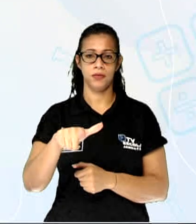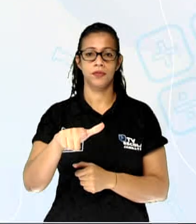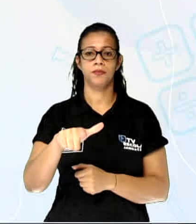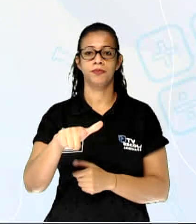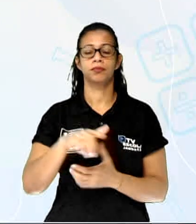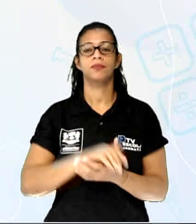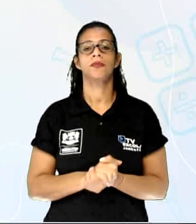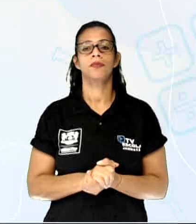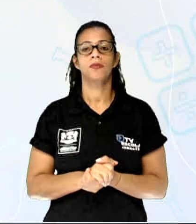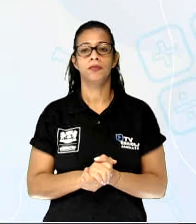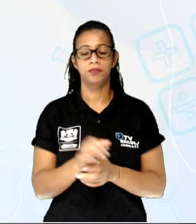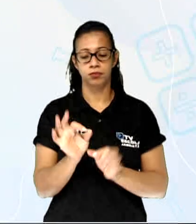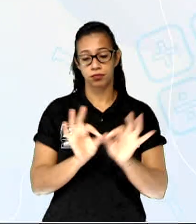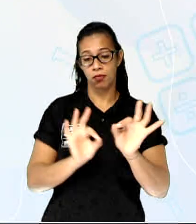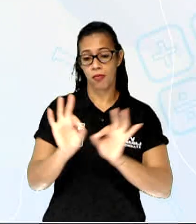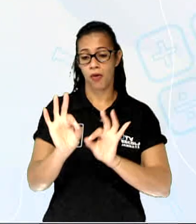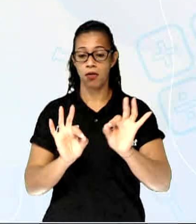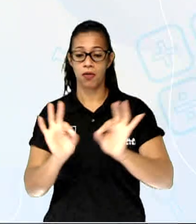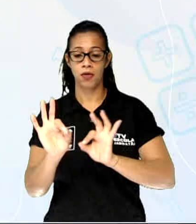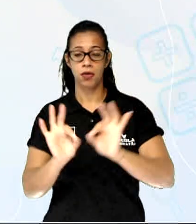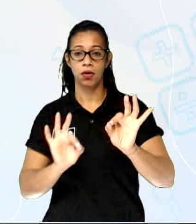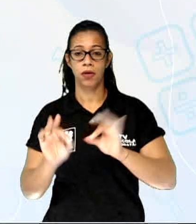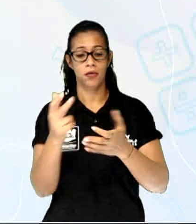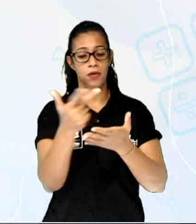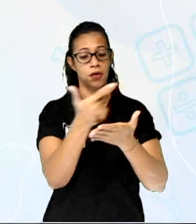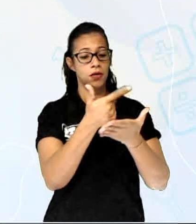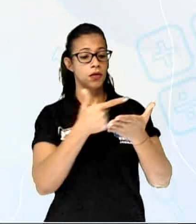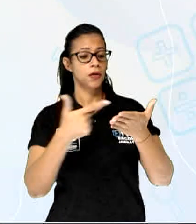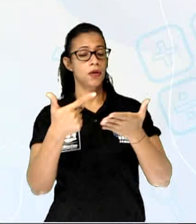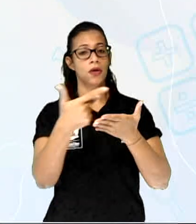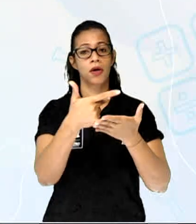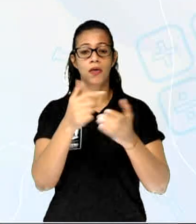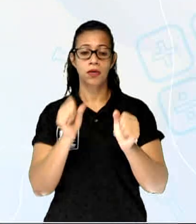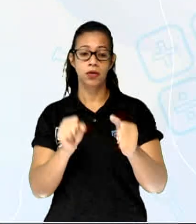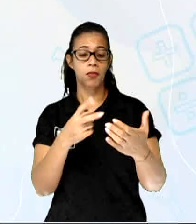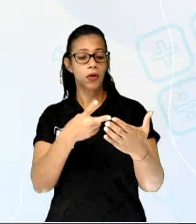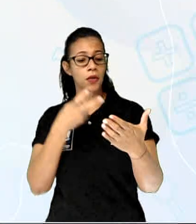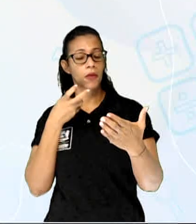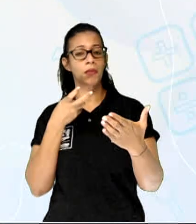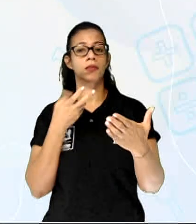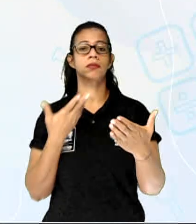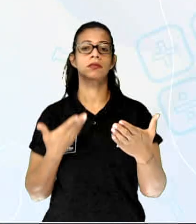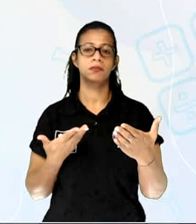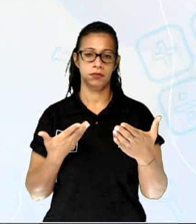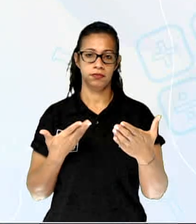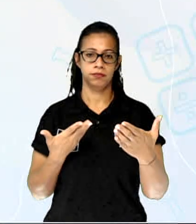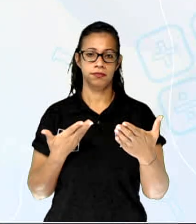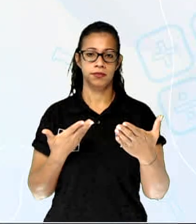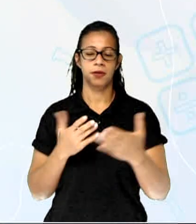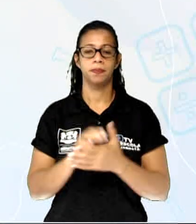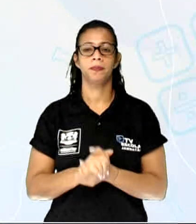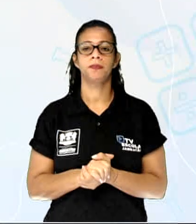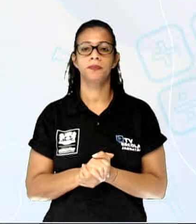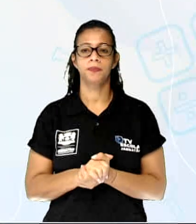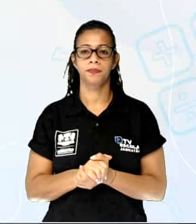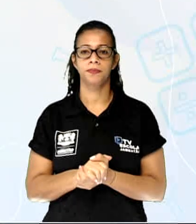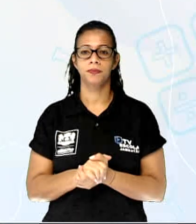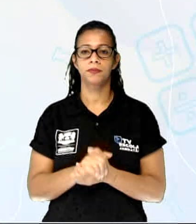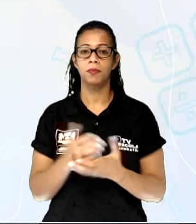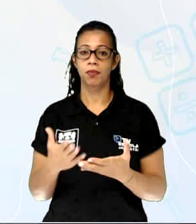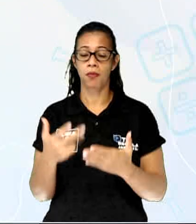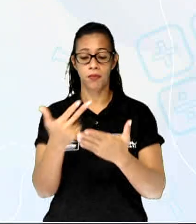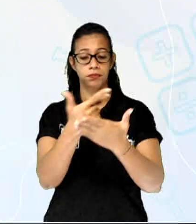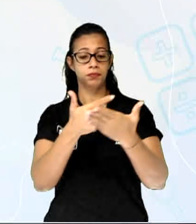escalas grandes que possibilitam observar detalhes da superfície representada. Essas representações gráficas são